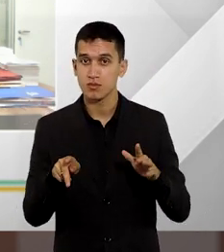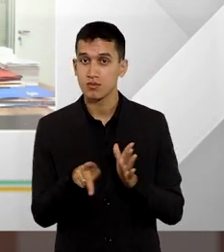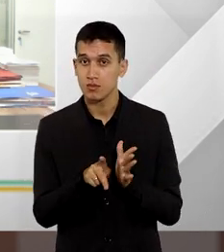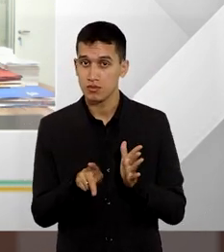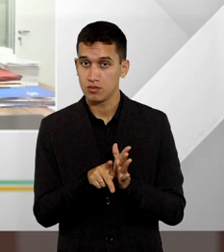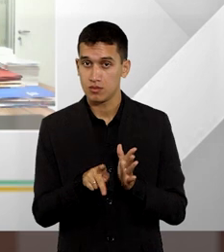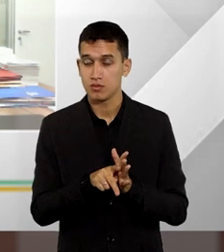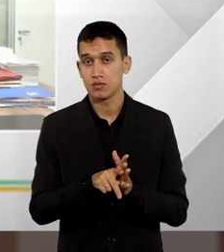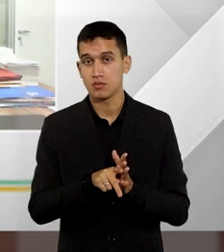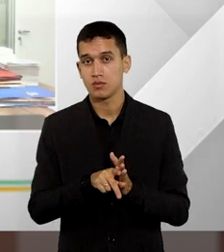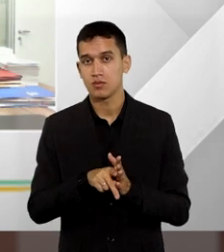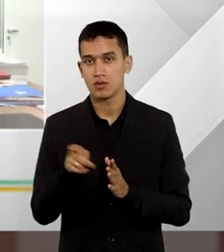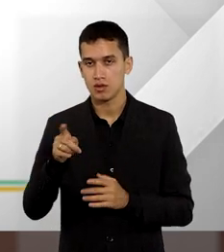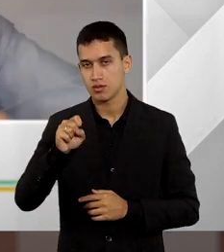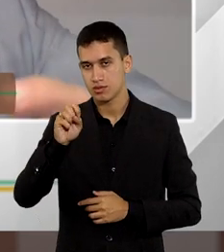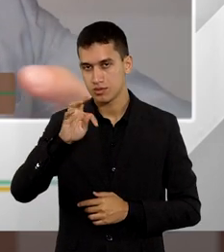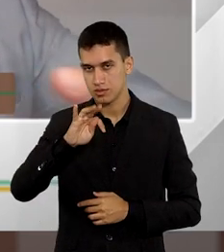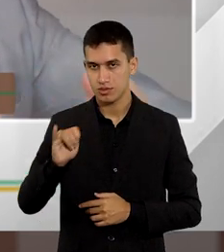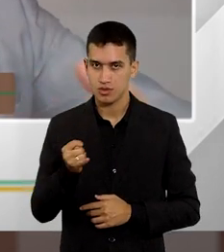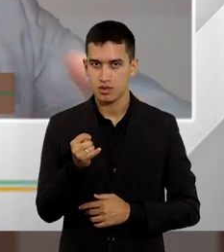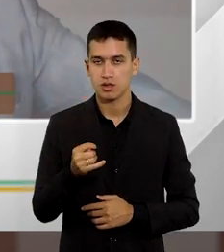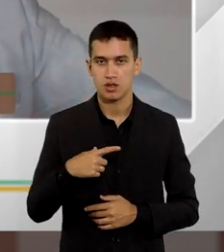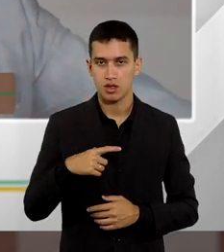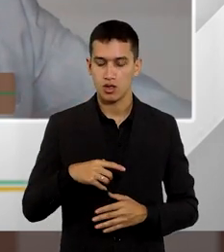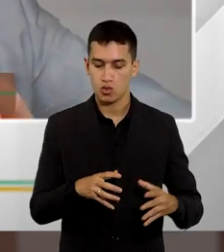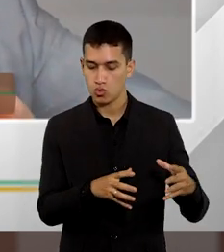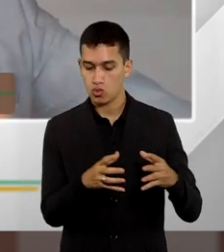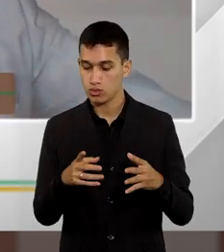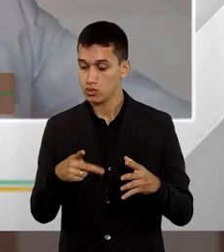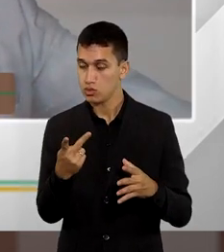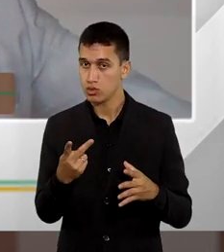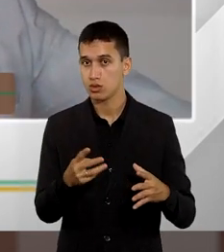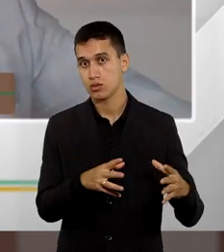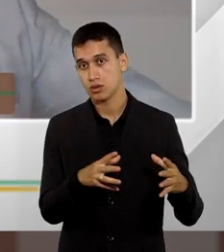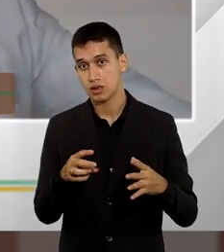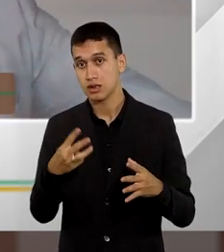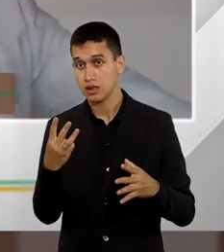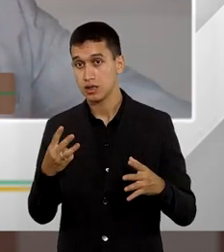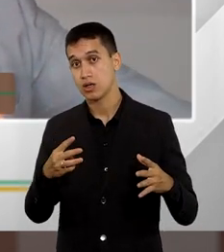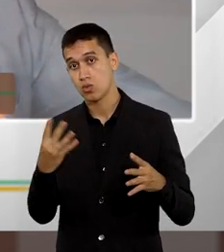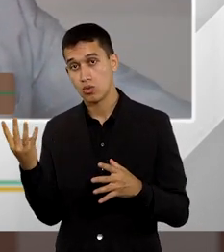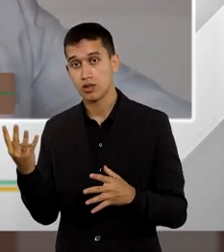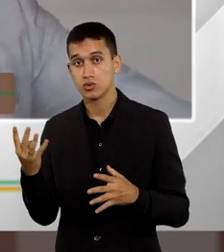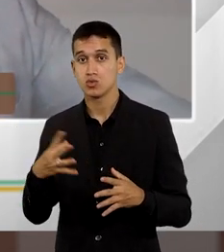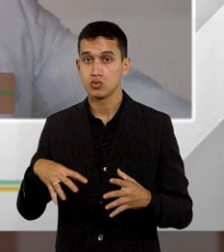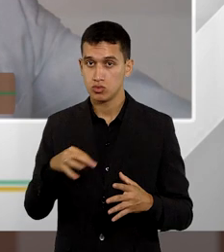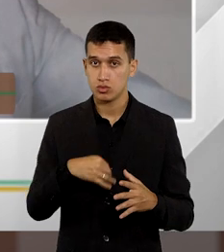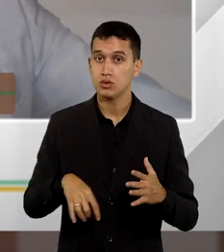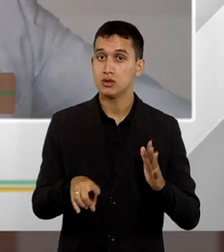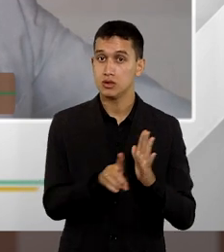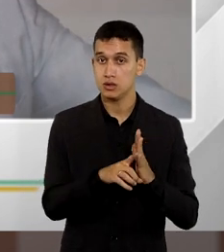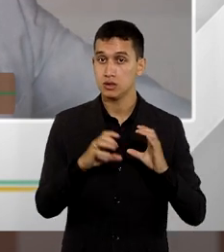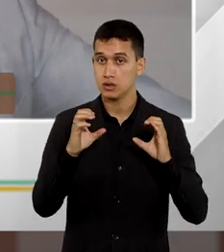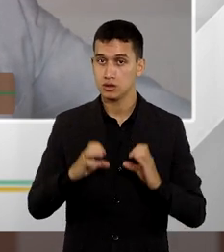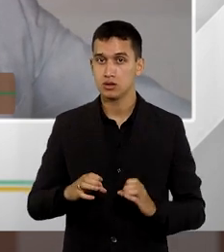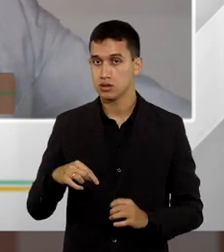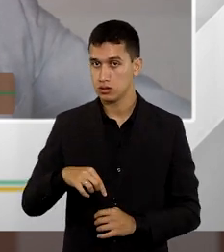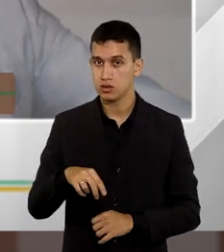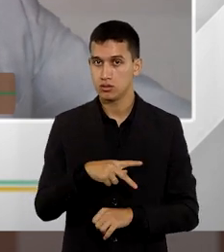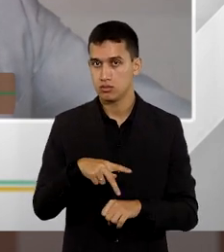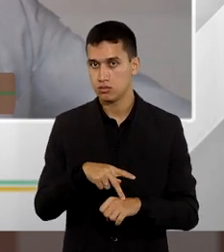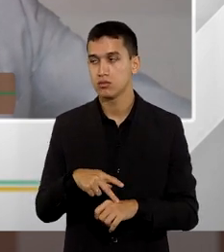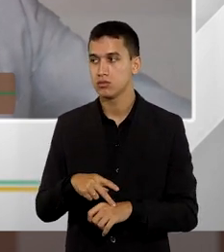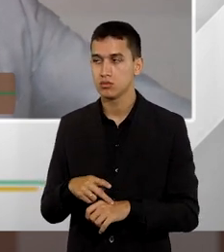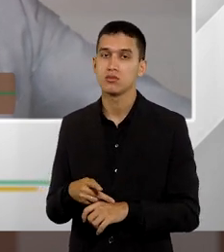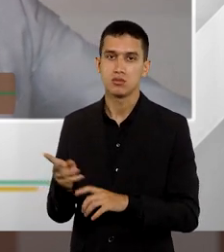quarta turmas do STJ, que definem as questões relacionadas ao direito cível aqui no nosso país,